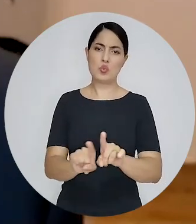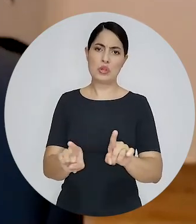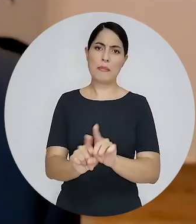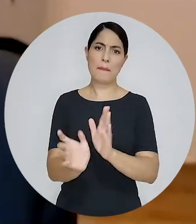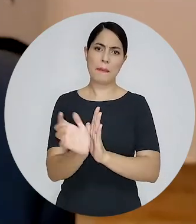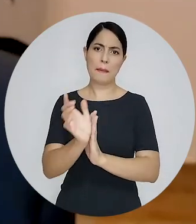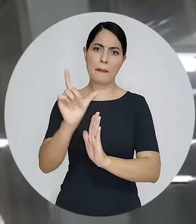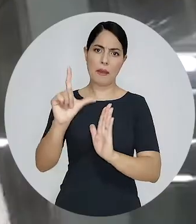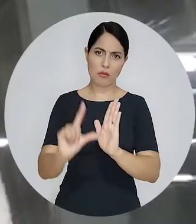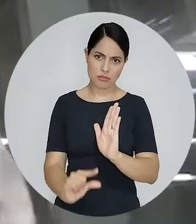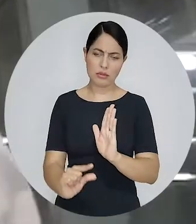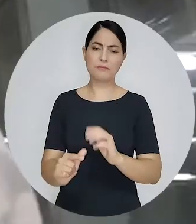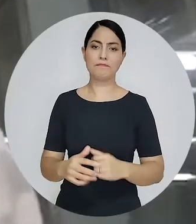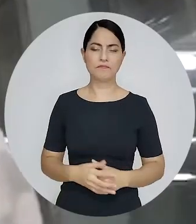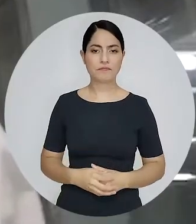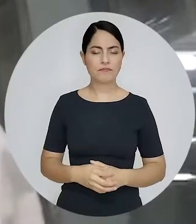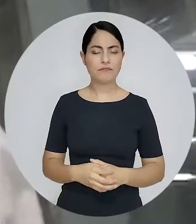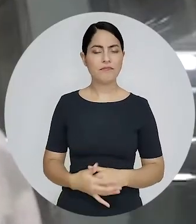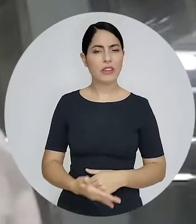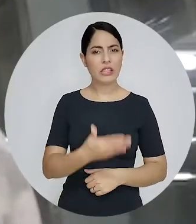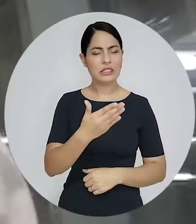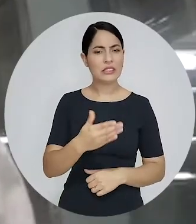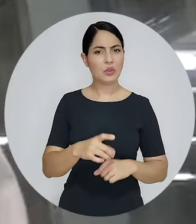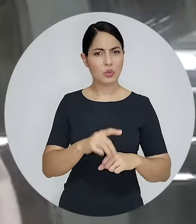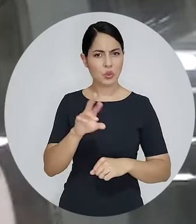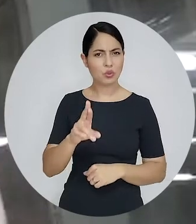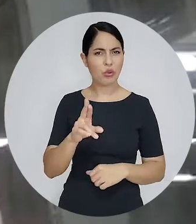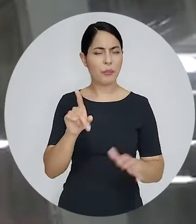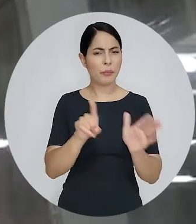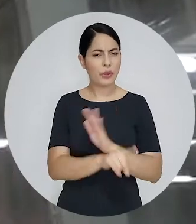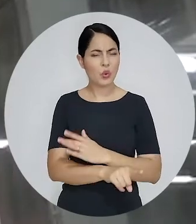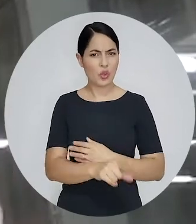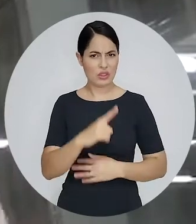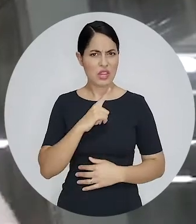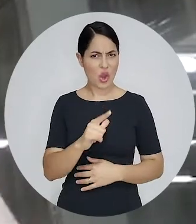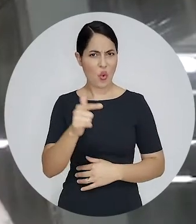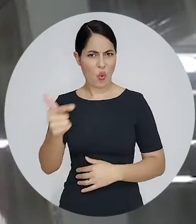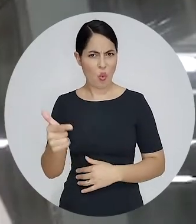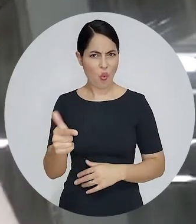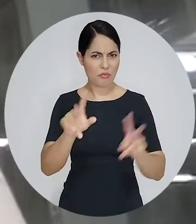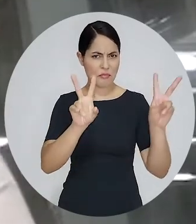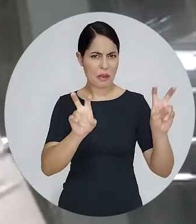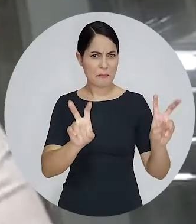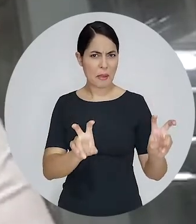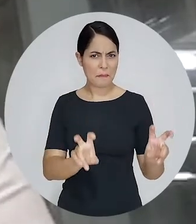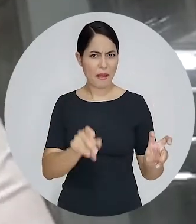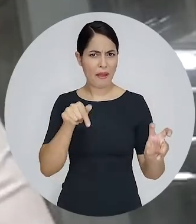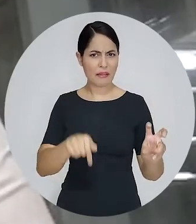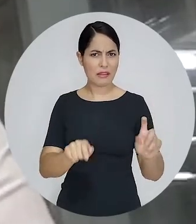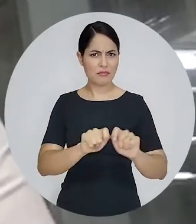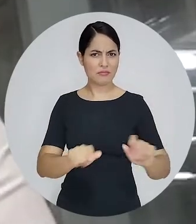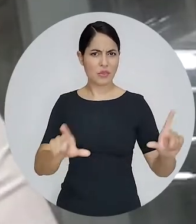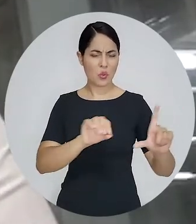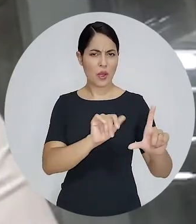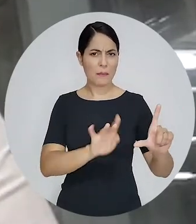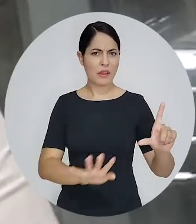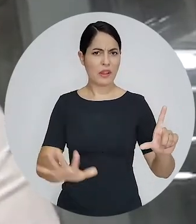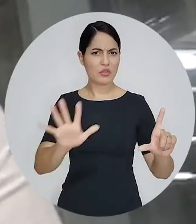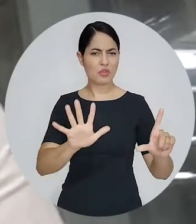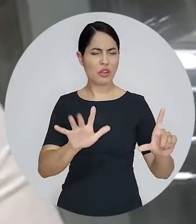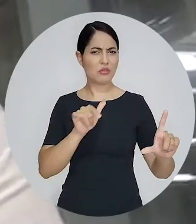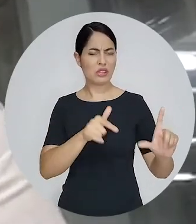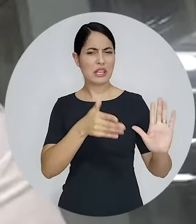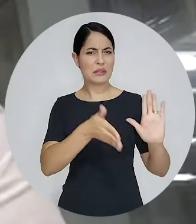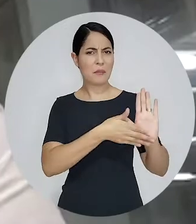litigiosidade. Doutor, teriam outros pontos principais que a gente deve chamar a atenção aqui no OAB nacional para o